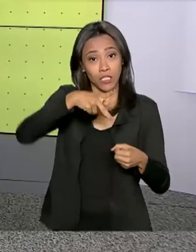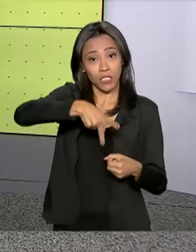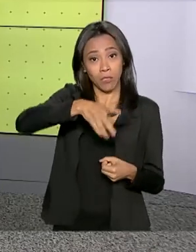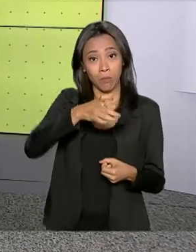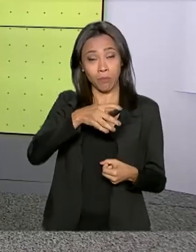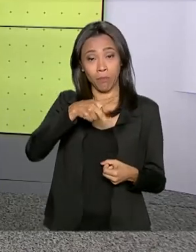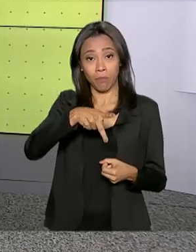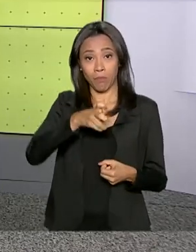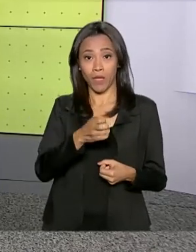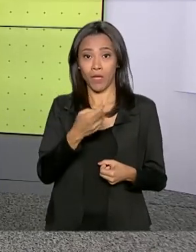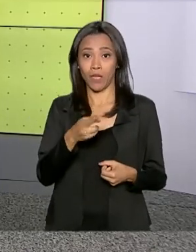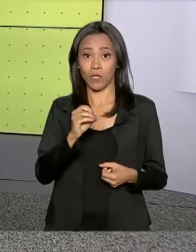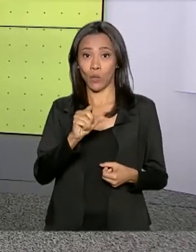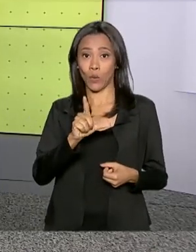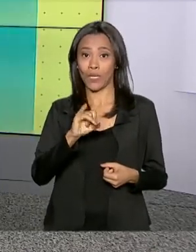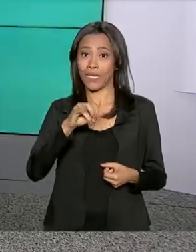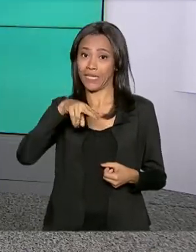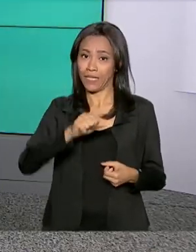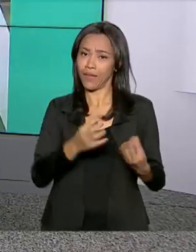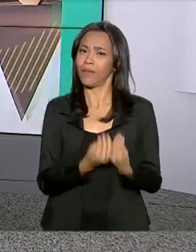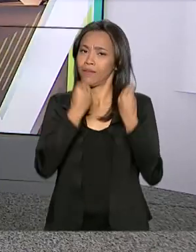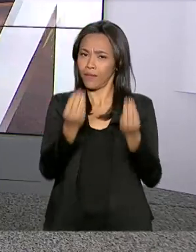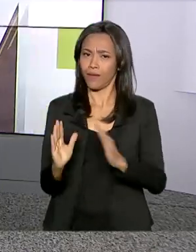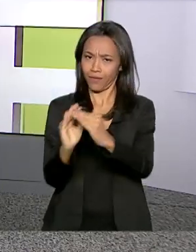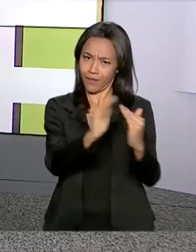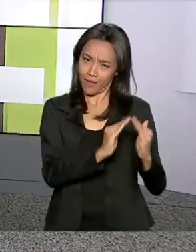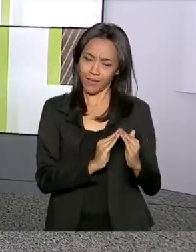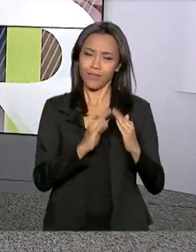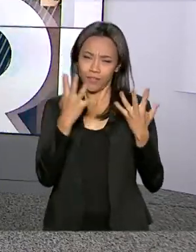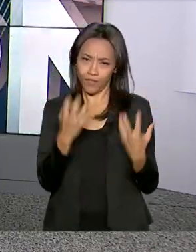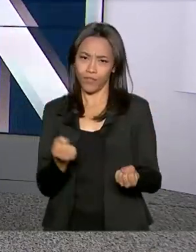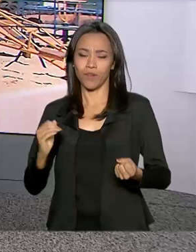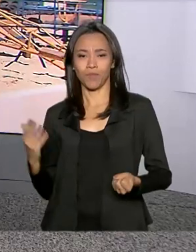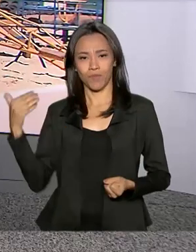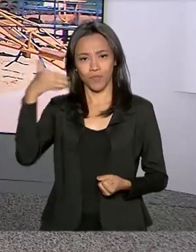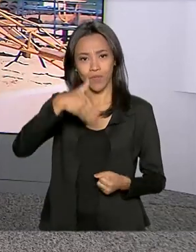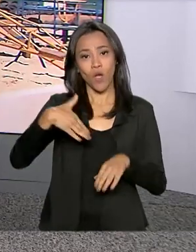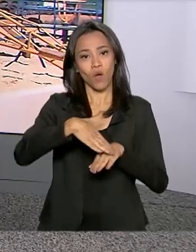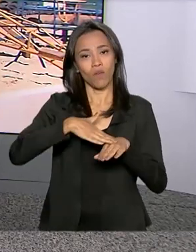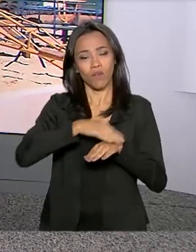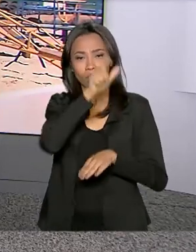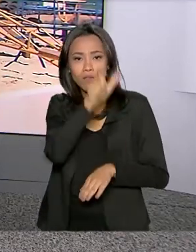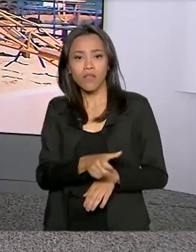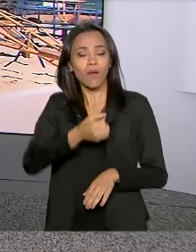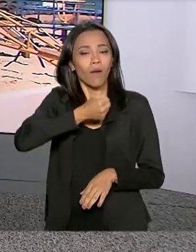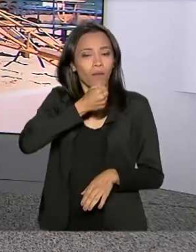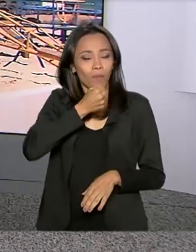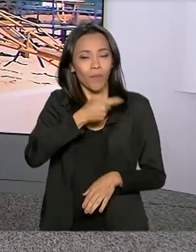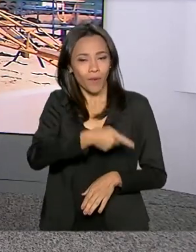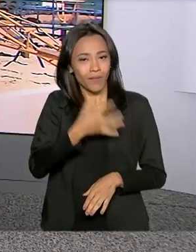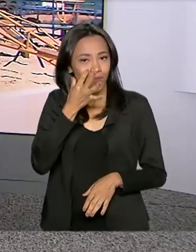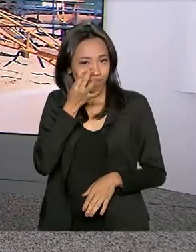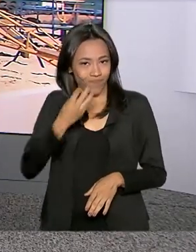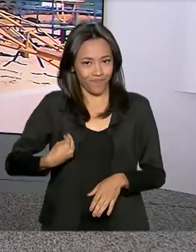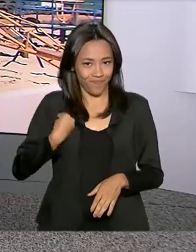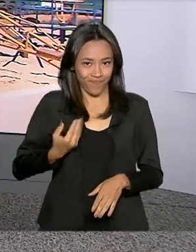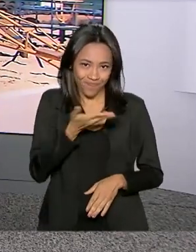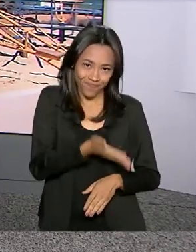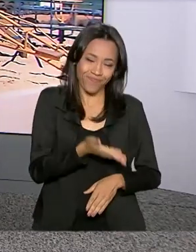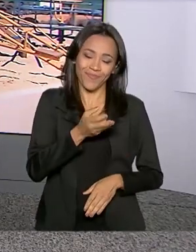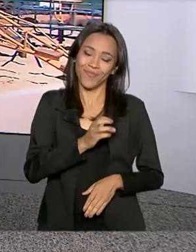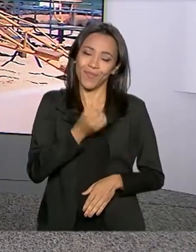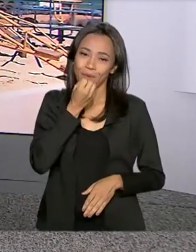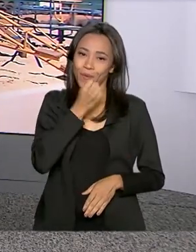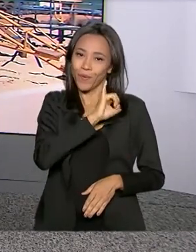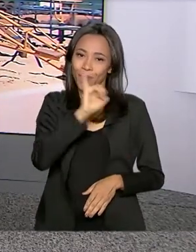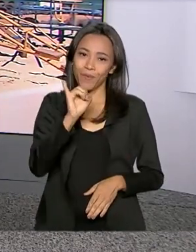unidades habitacionais do programa Minha Casa Minha Vida. E nós vamos até lá conversar com a repórter Gabriela Noronha. Olá, Gabriela,